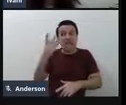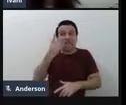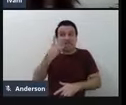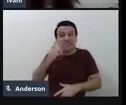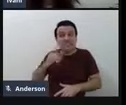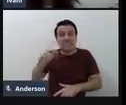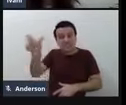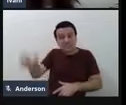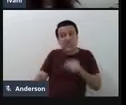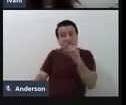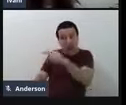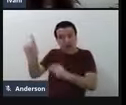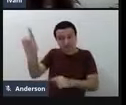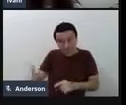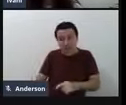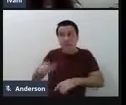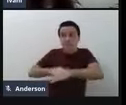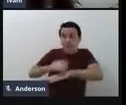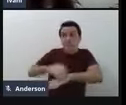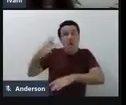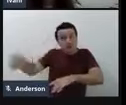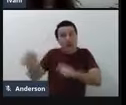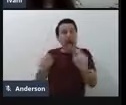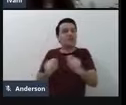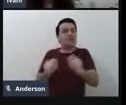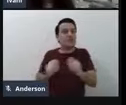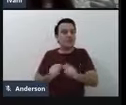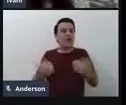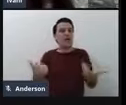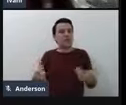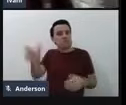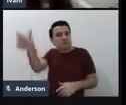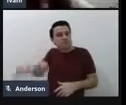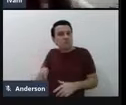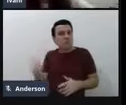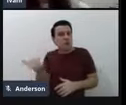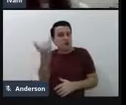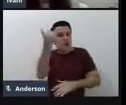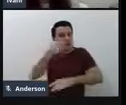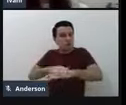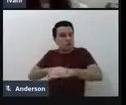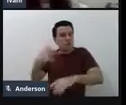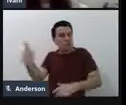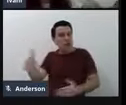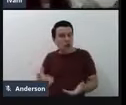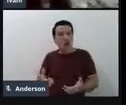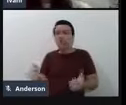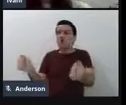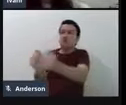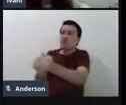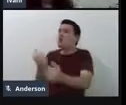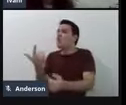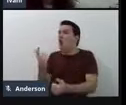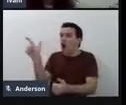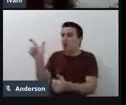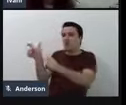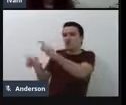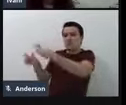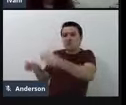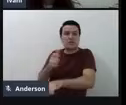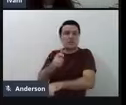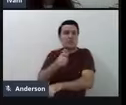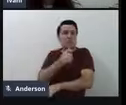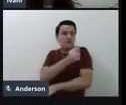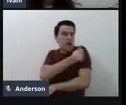autônoma, e aí a gente volta ao conceito de autonomia, junto com as outras crianças, que ela seja protagonista do